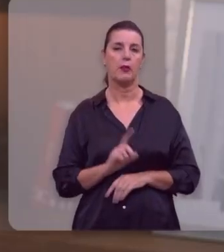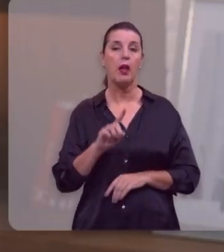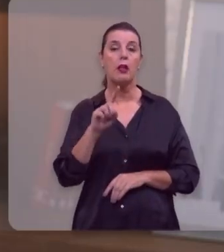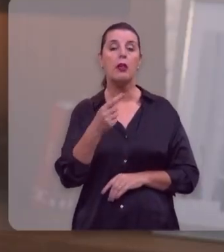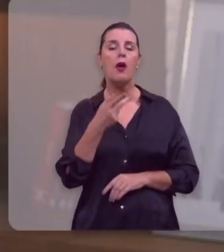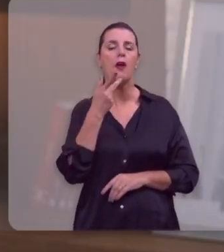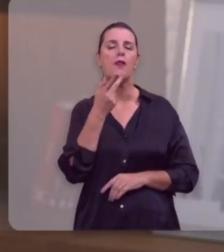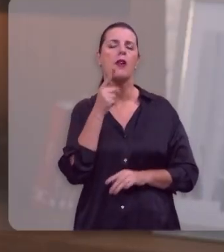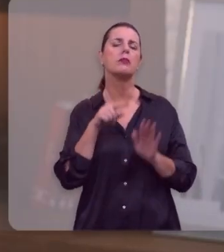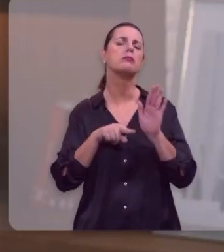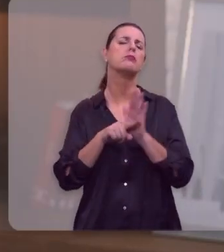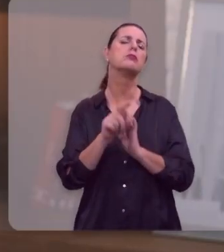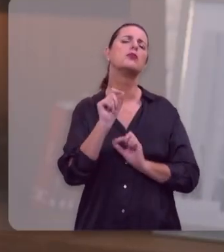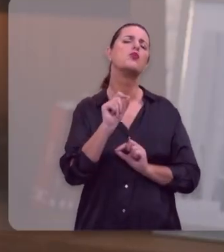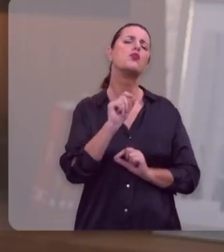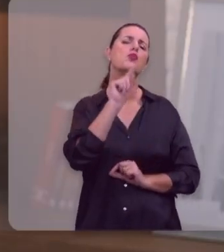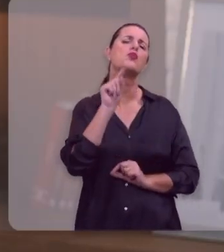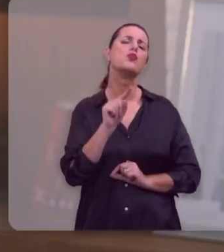faço agora uma pergunta a você.